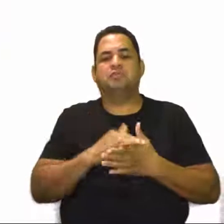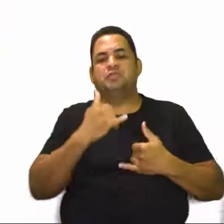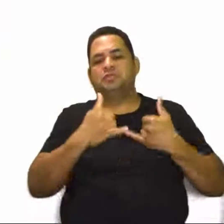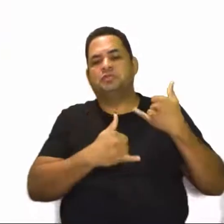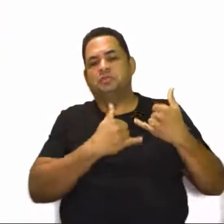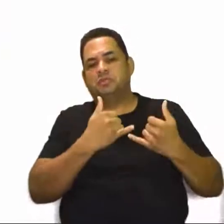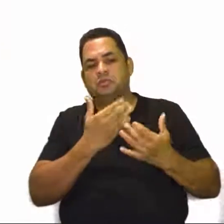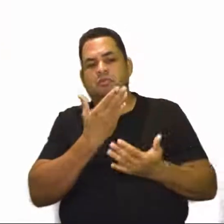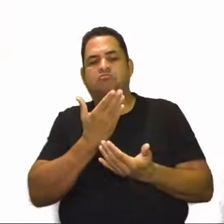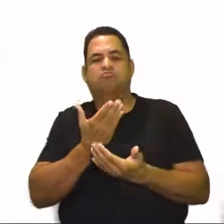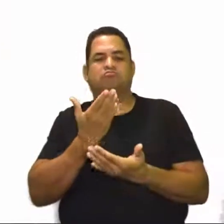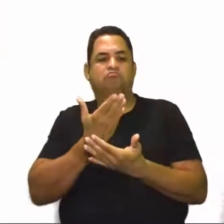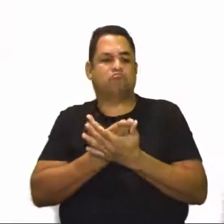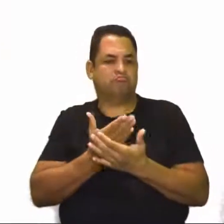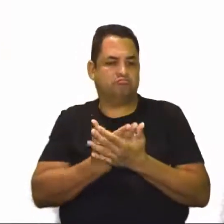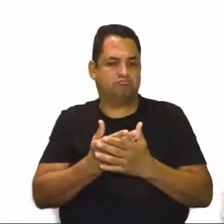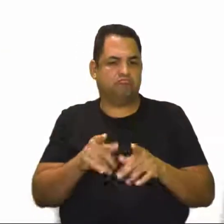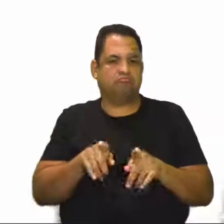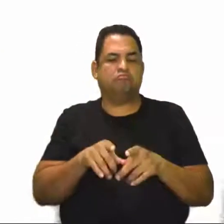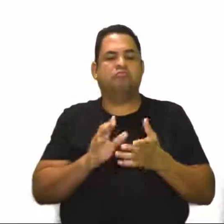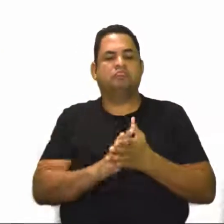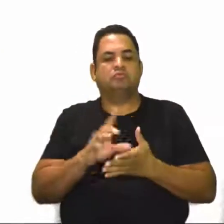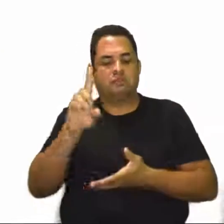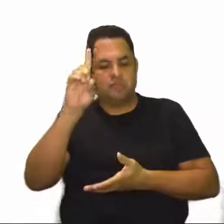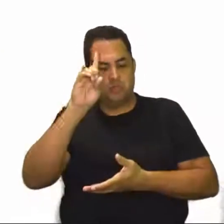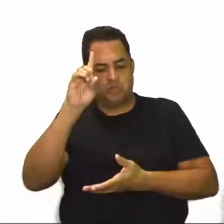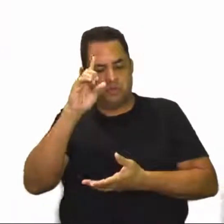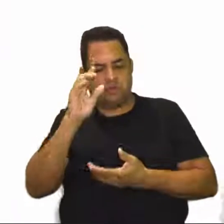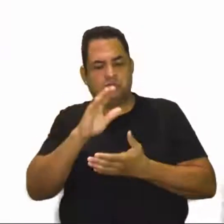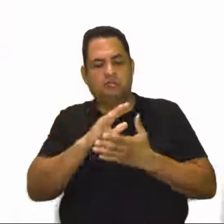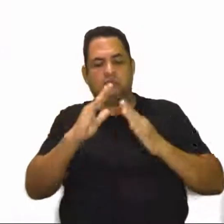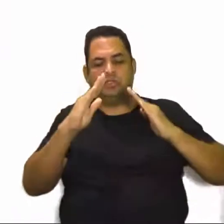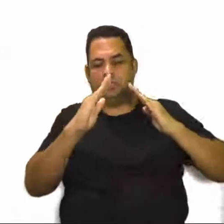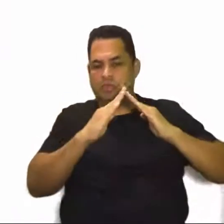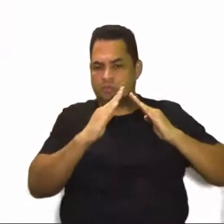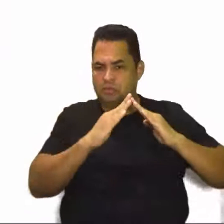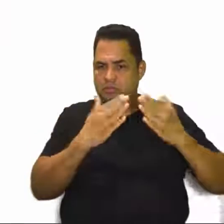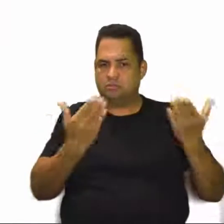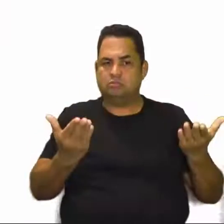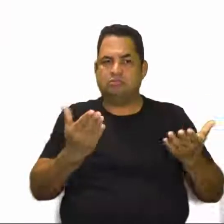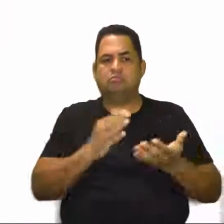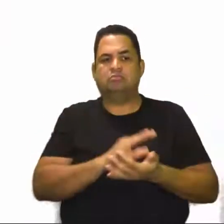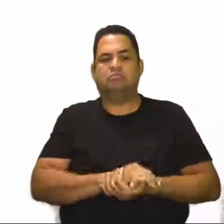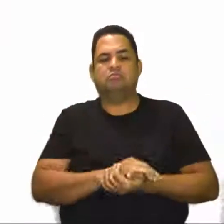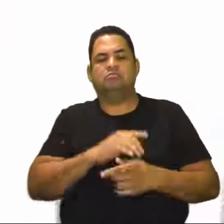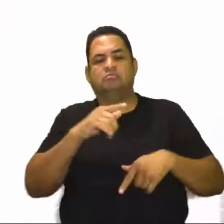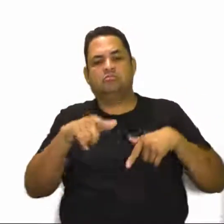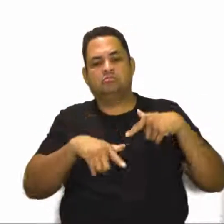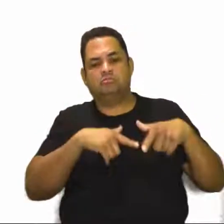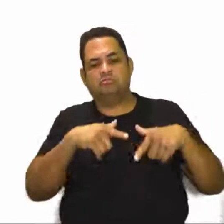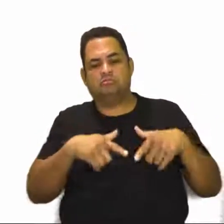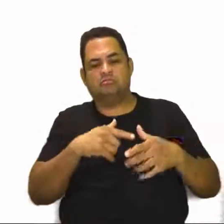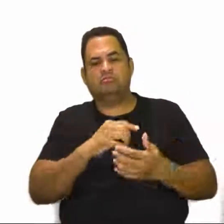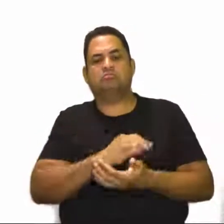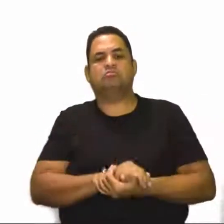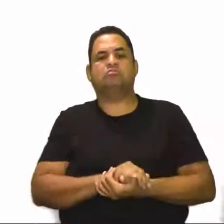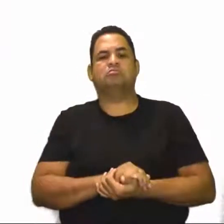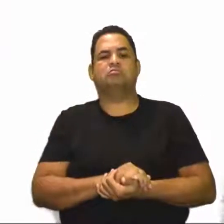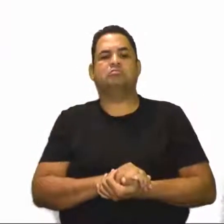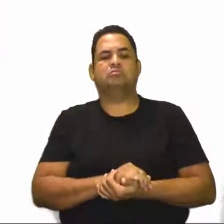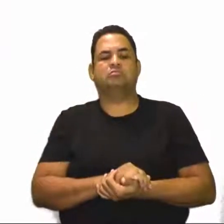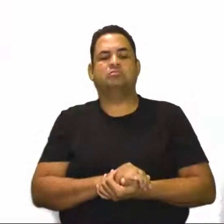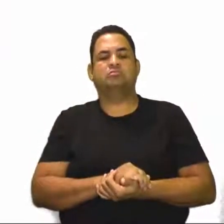meu lazer, nos meus estudos, na minha atividade ocupacional, do trabalho, nas tarefas